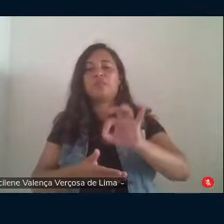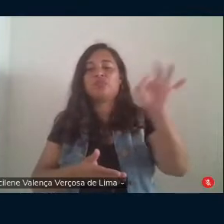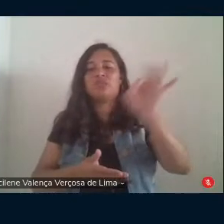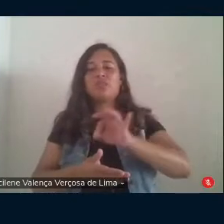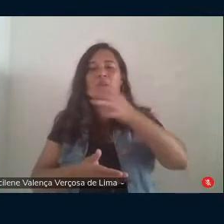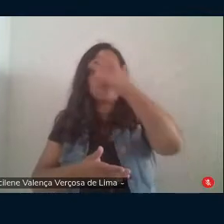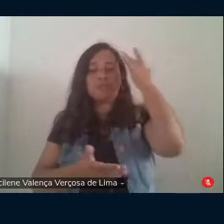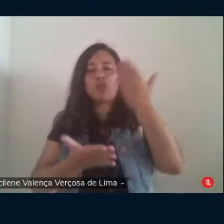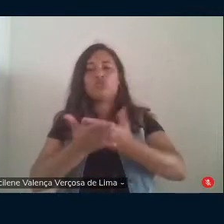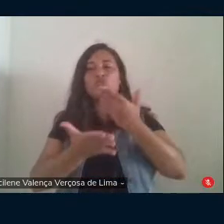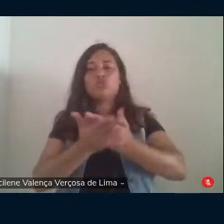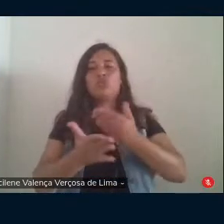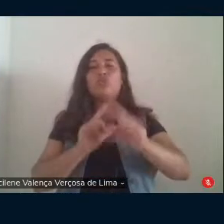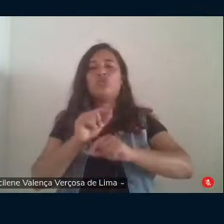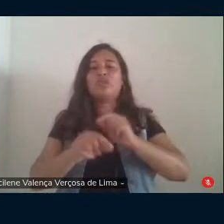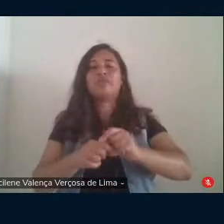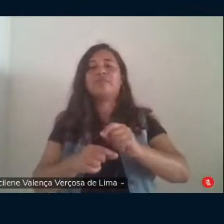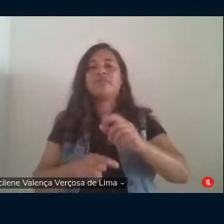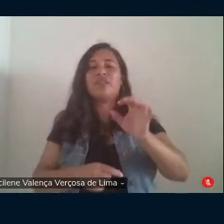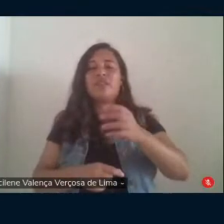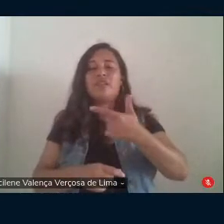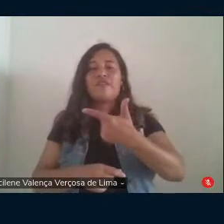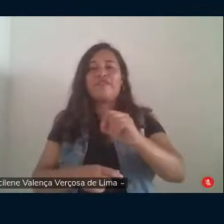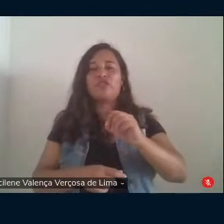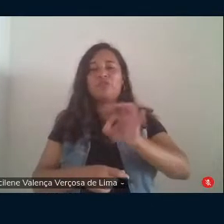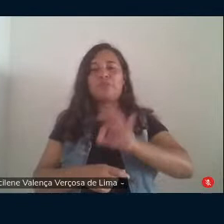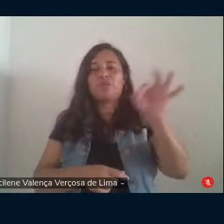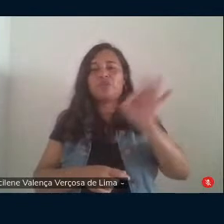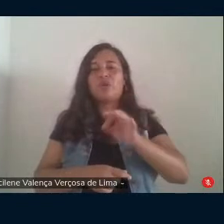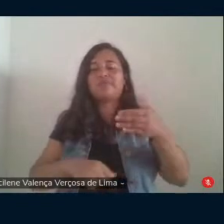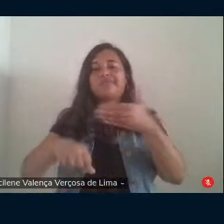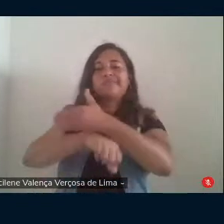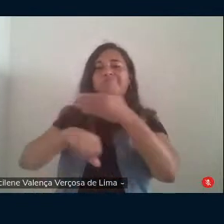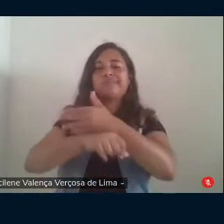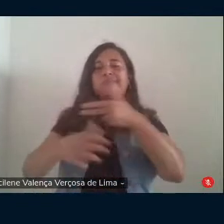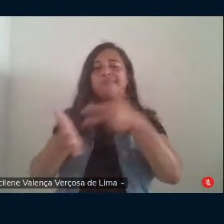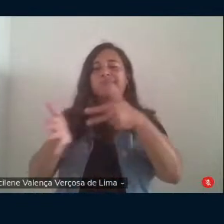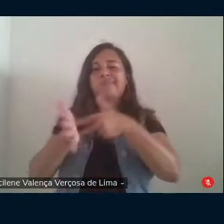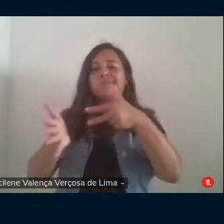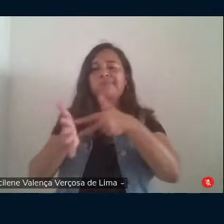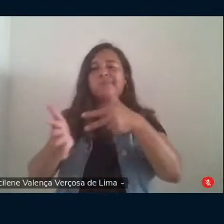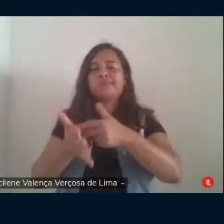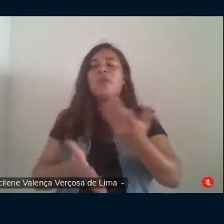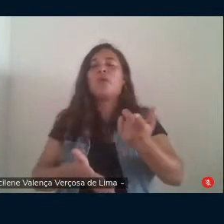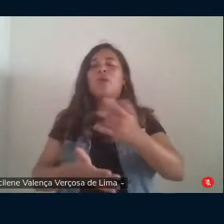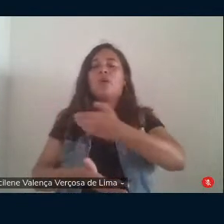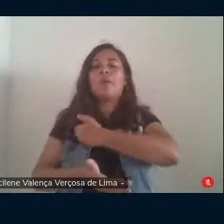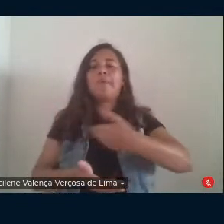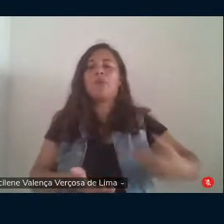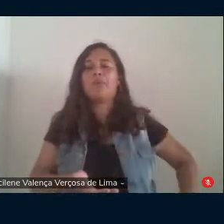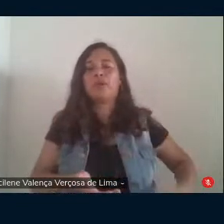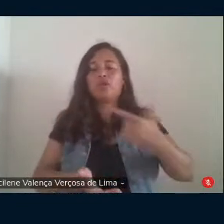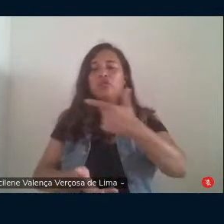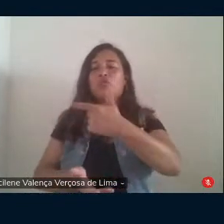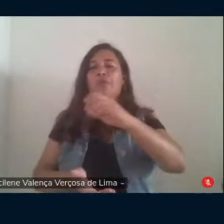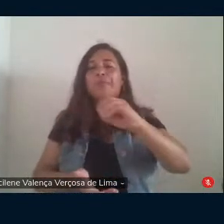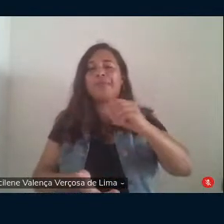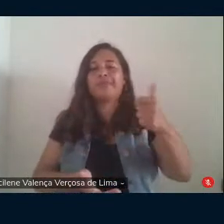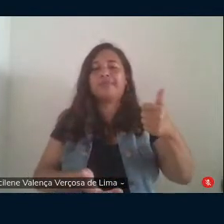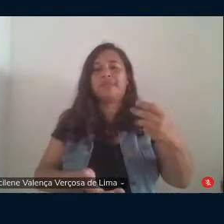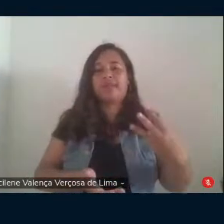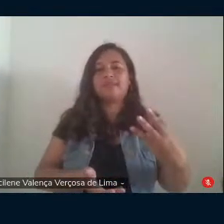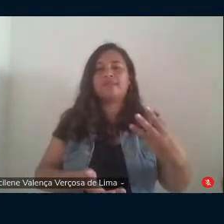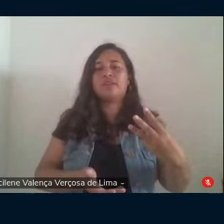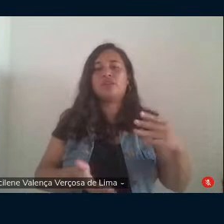pertencentes aos 20% de menores de rendimento frequentavam universidades públicas em 2013 essa proporção